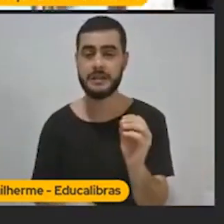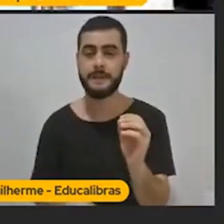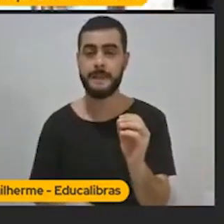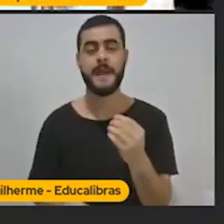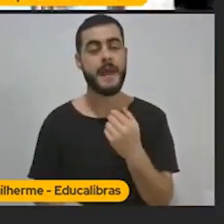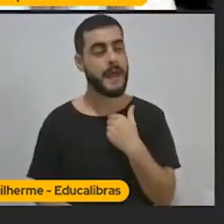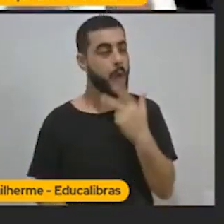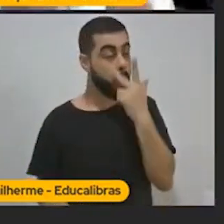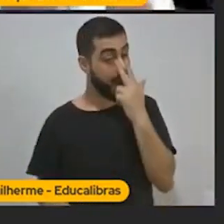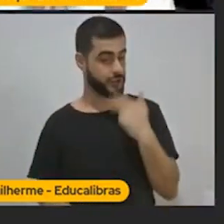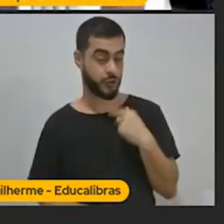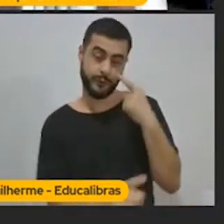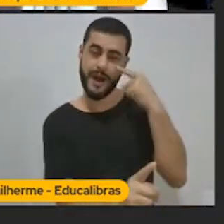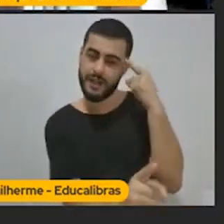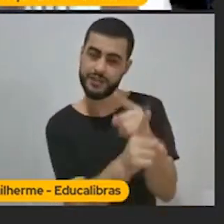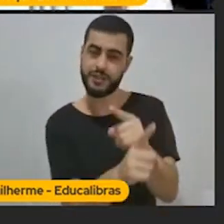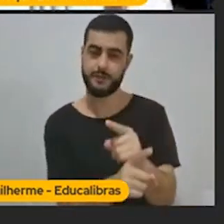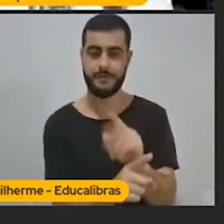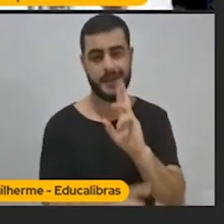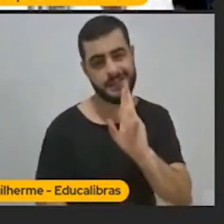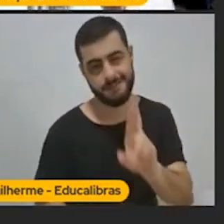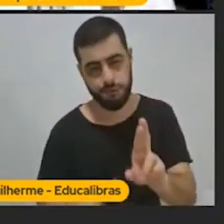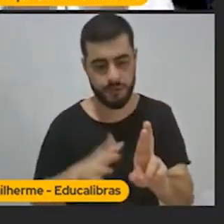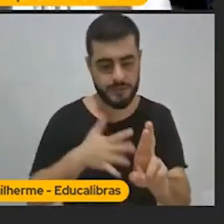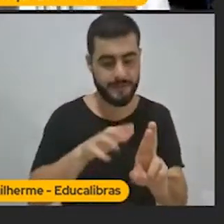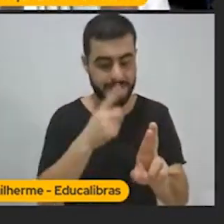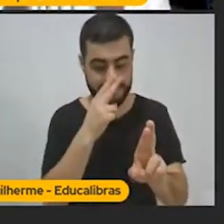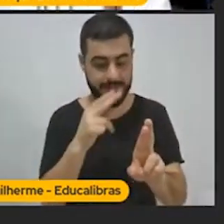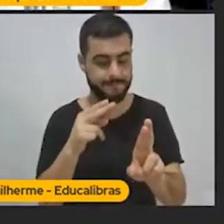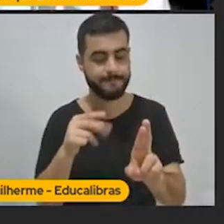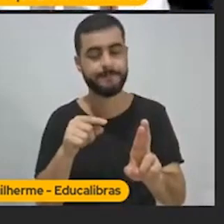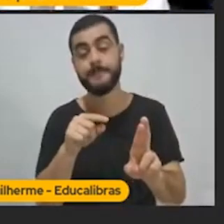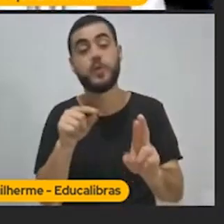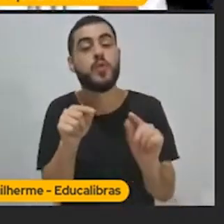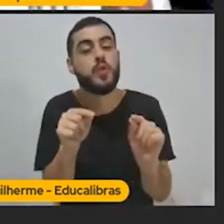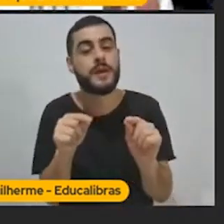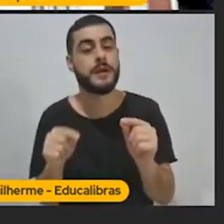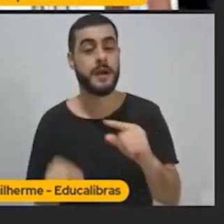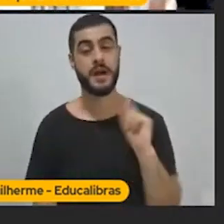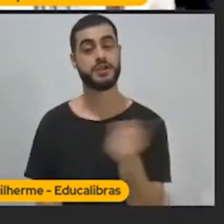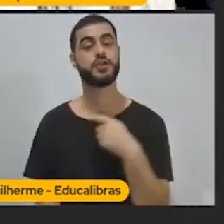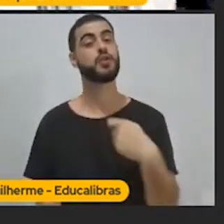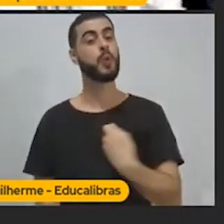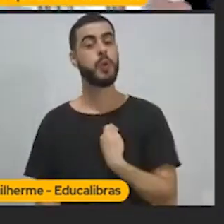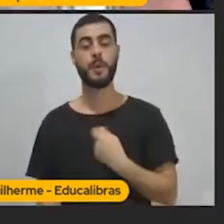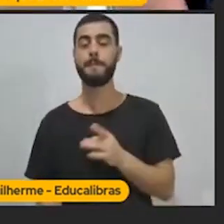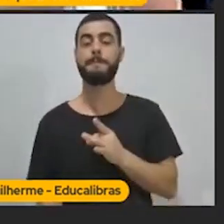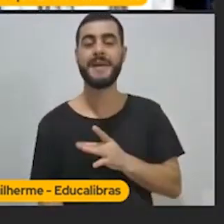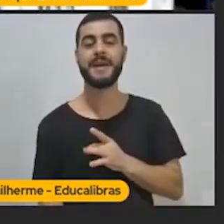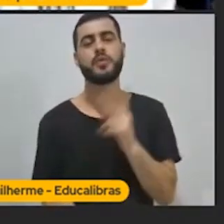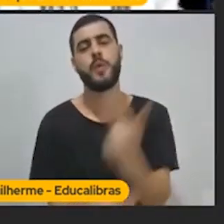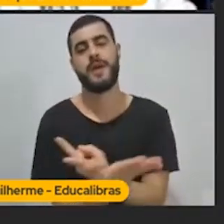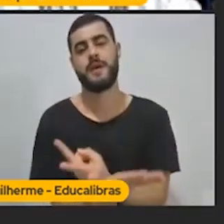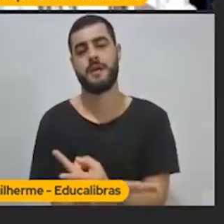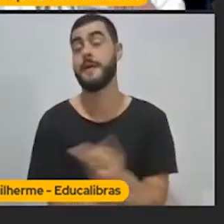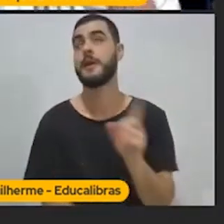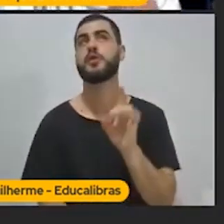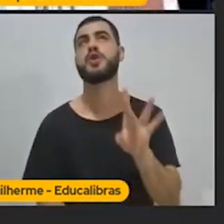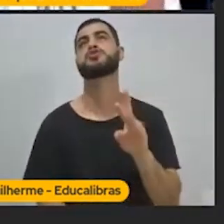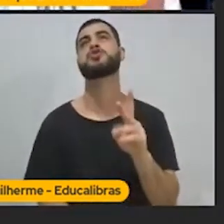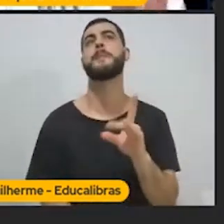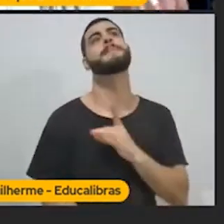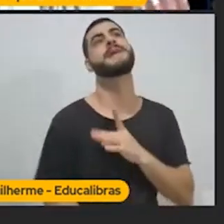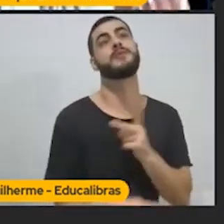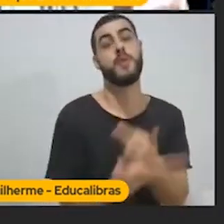medo de errar, é medo de errar em público e ser julgado principalmente nessa internet. Mas se você não tenta, você também